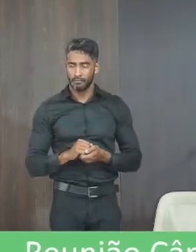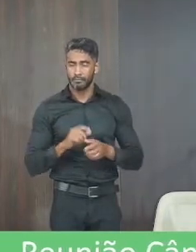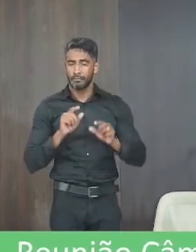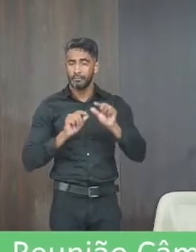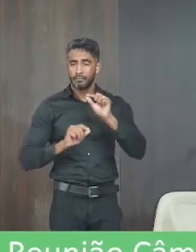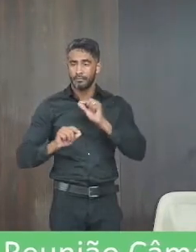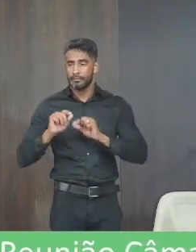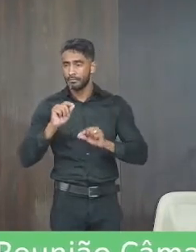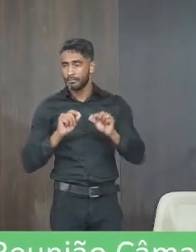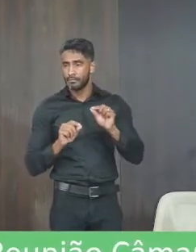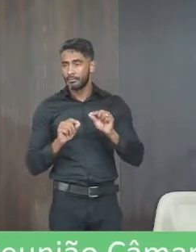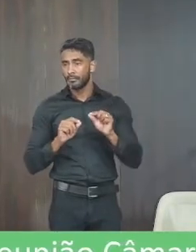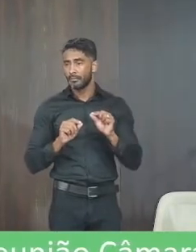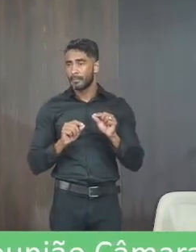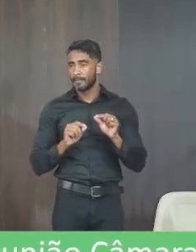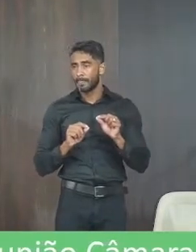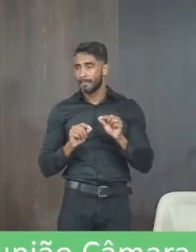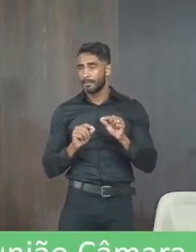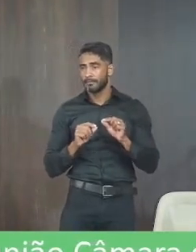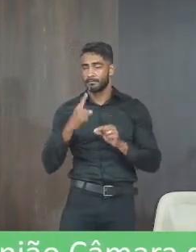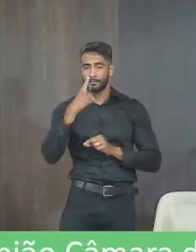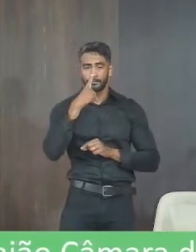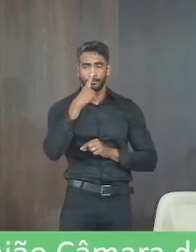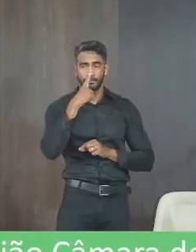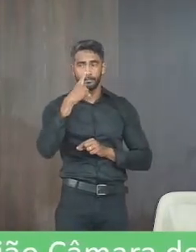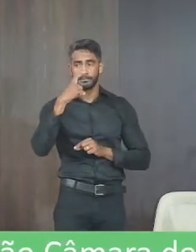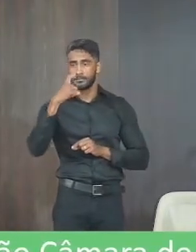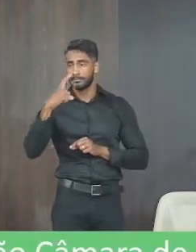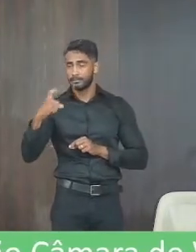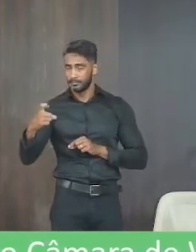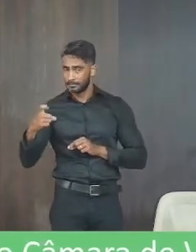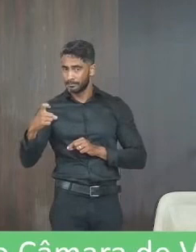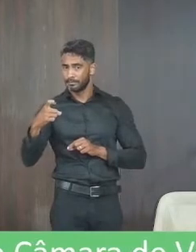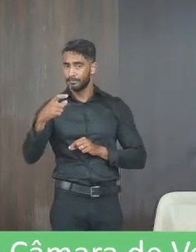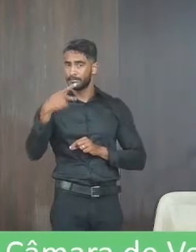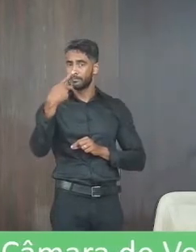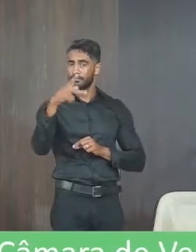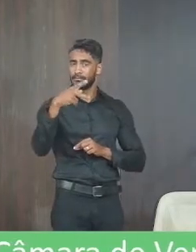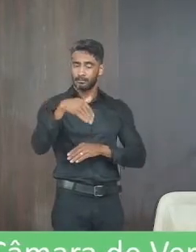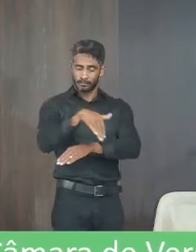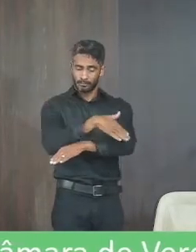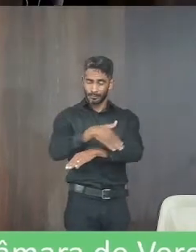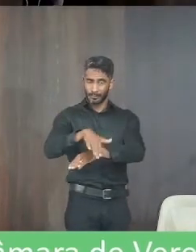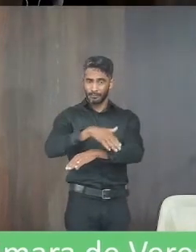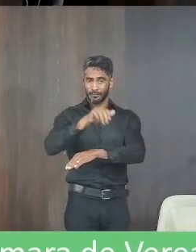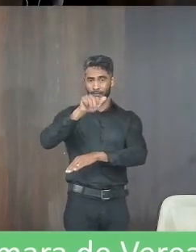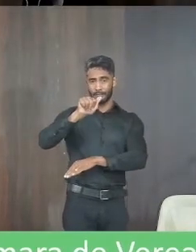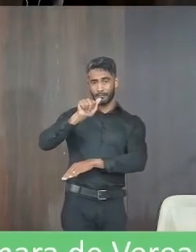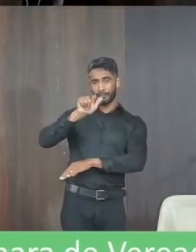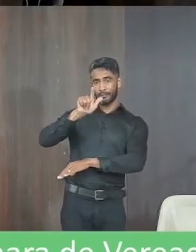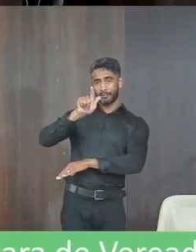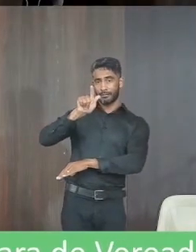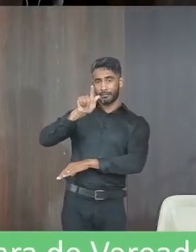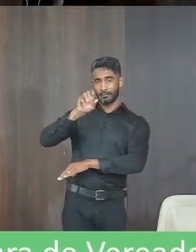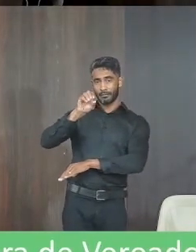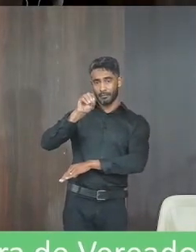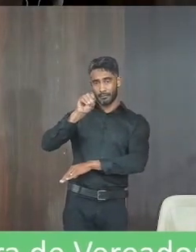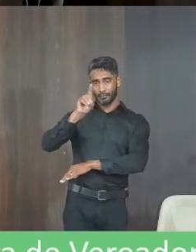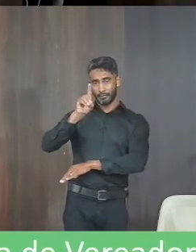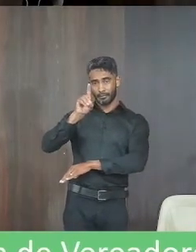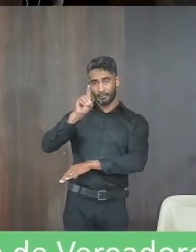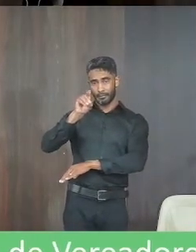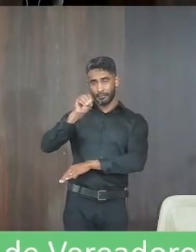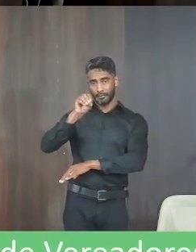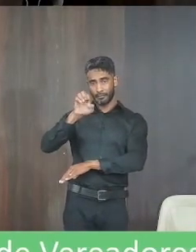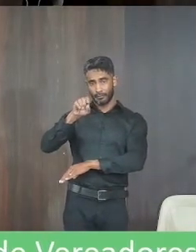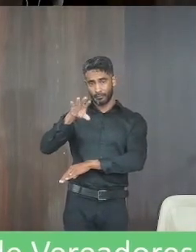respeito do do mau cheiro do do bairro algodões e daquela região toda ali nós deslocamos até